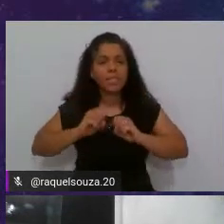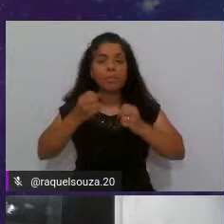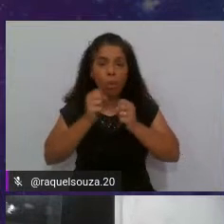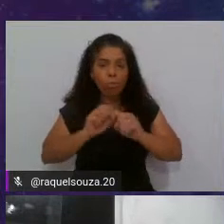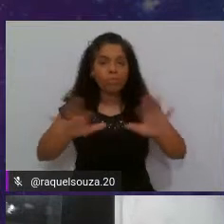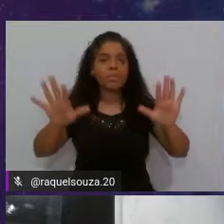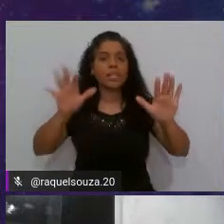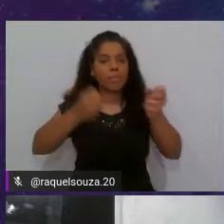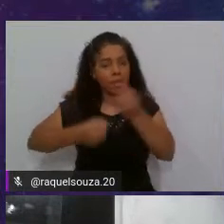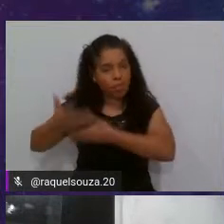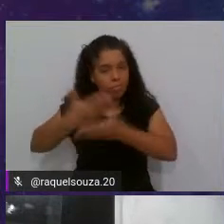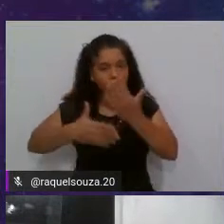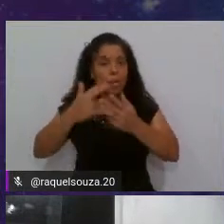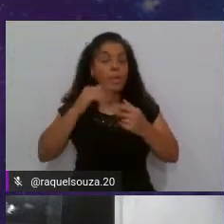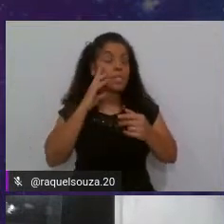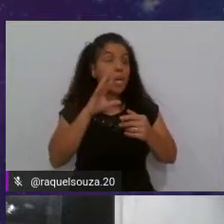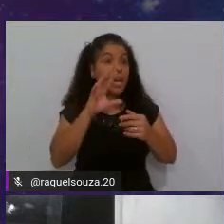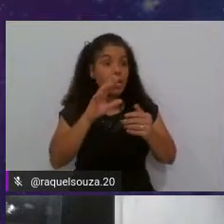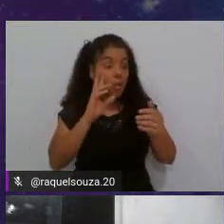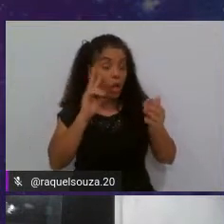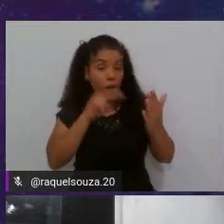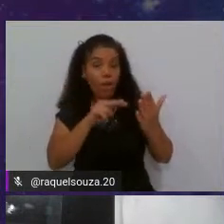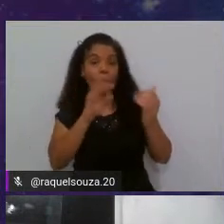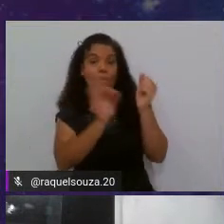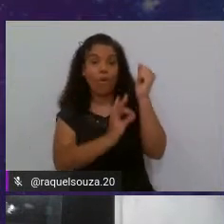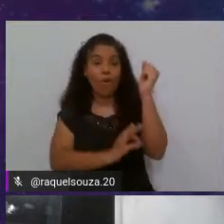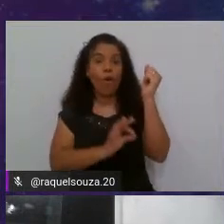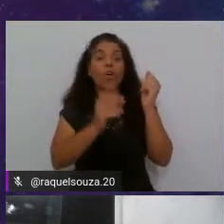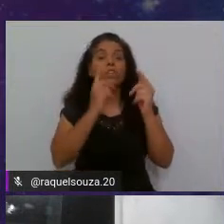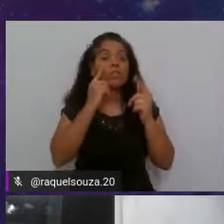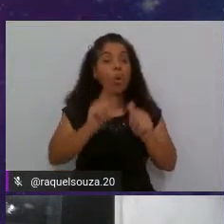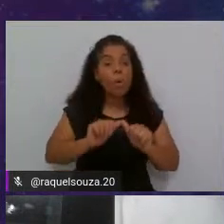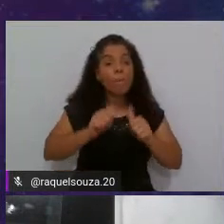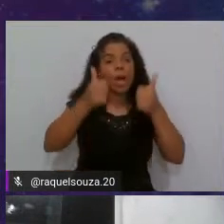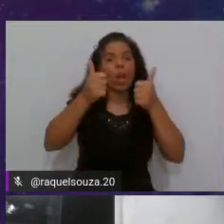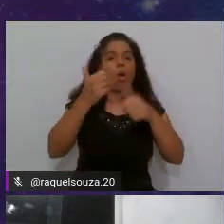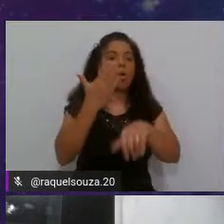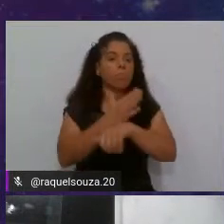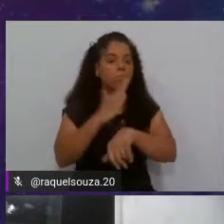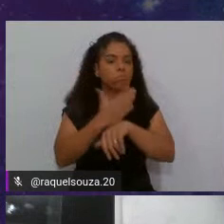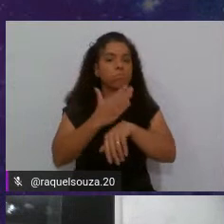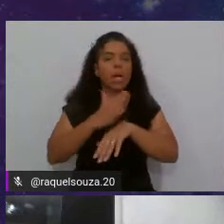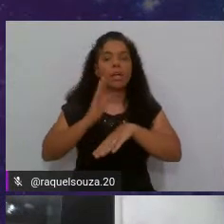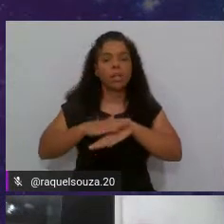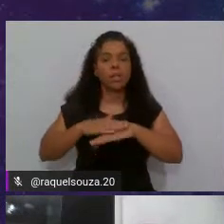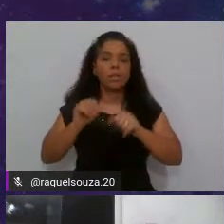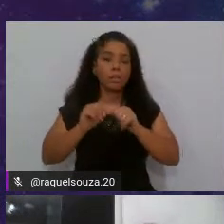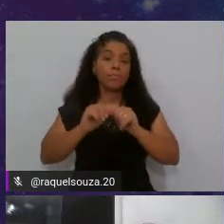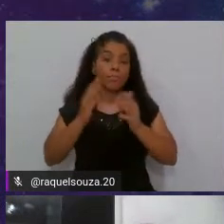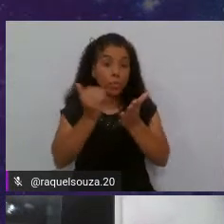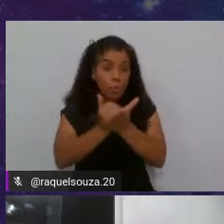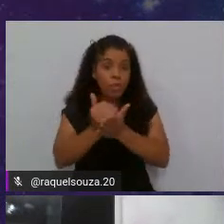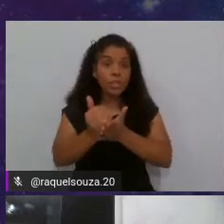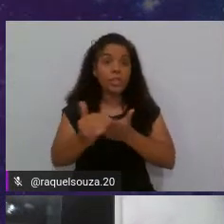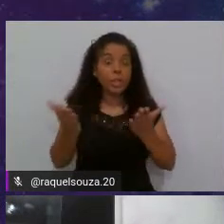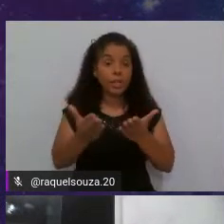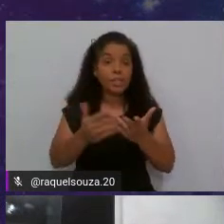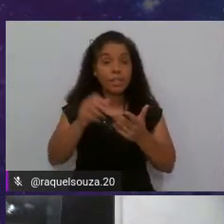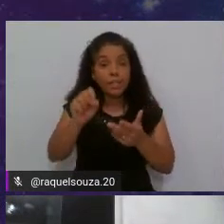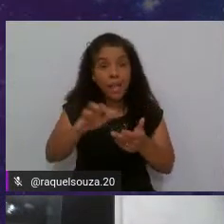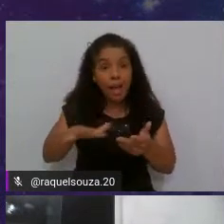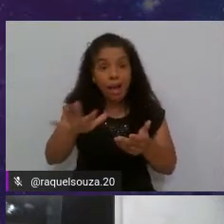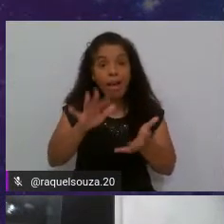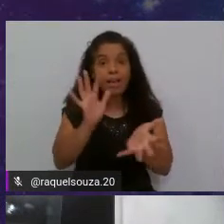código, você começa a entender as melhores práticas para desenvolver, como a gente está iniciando na área